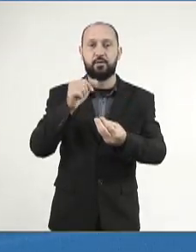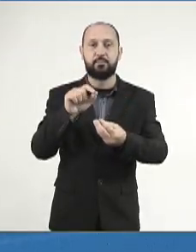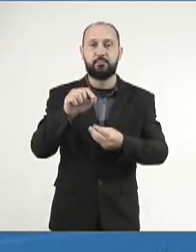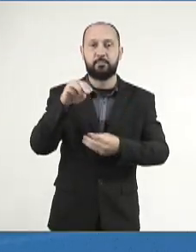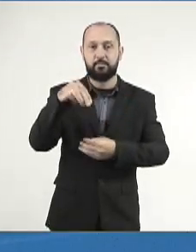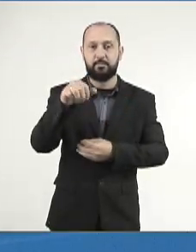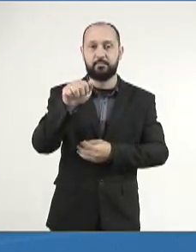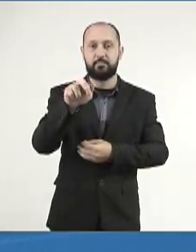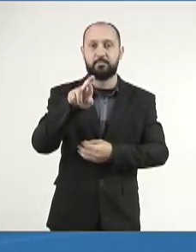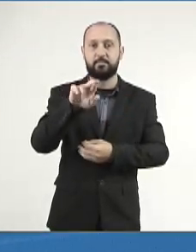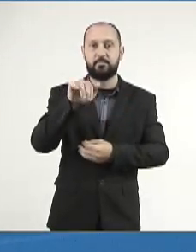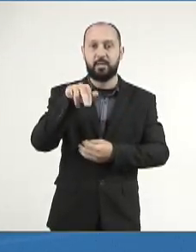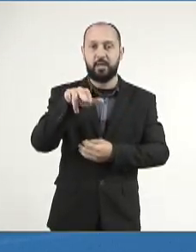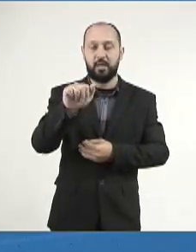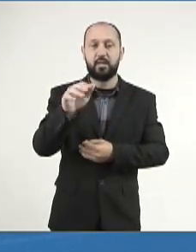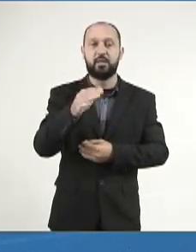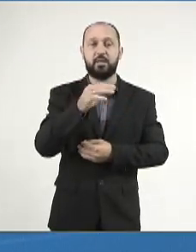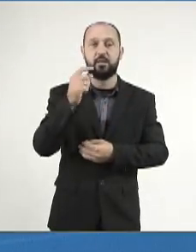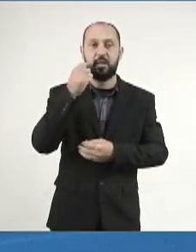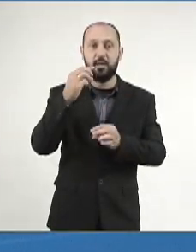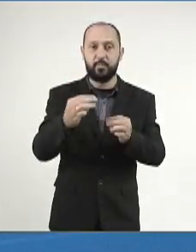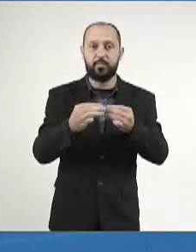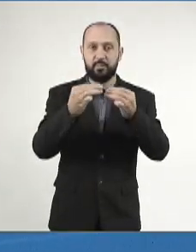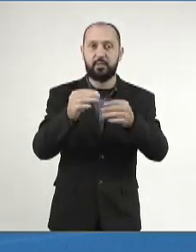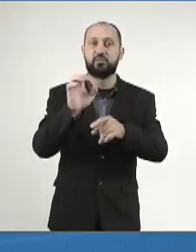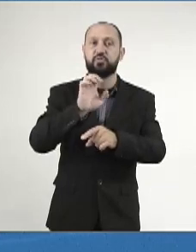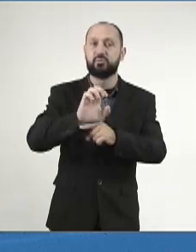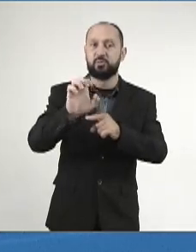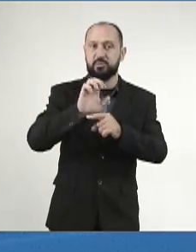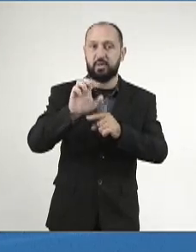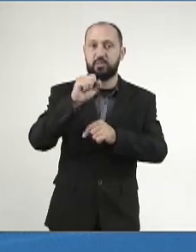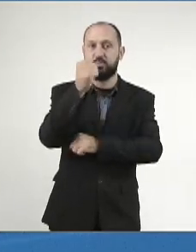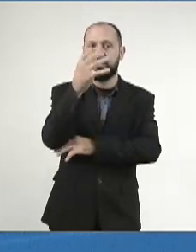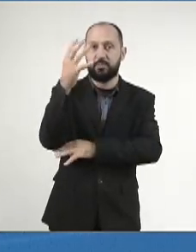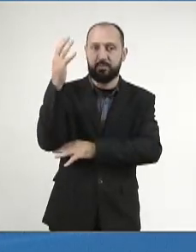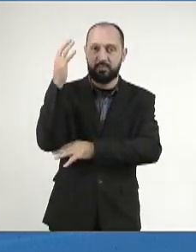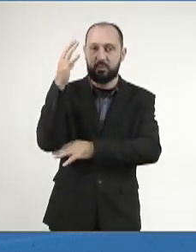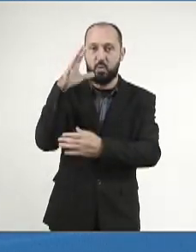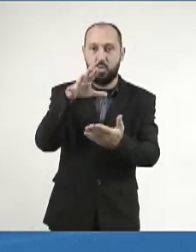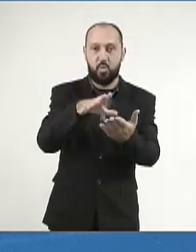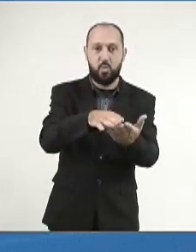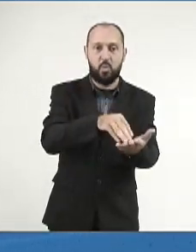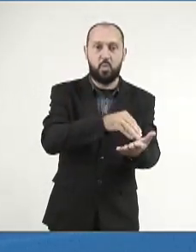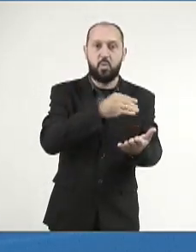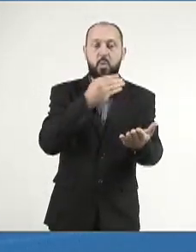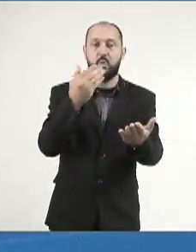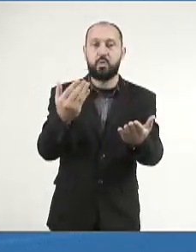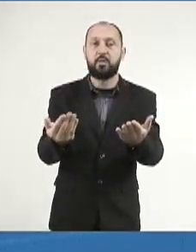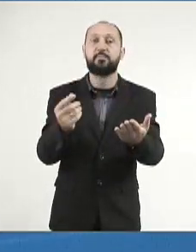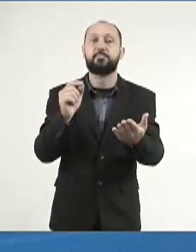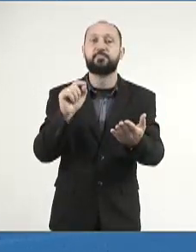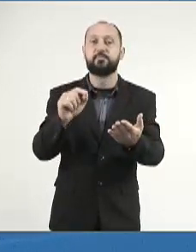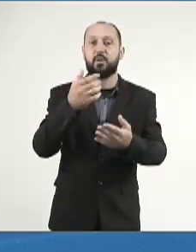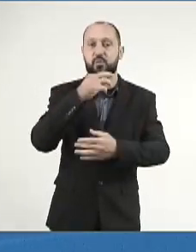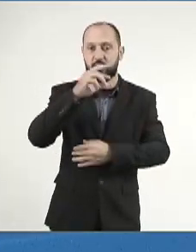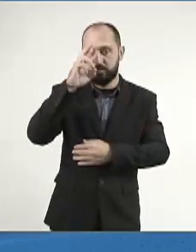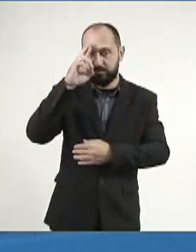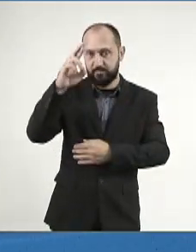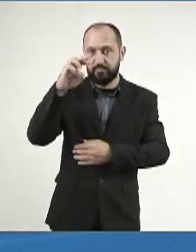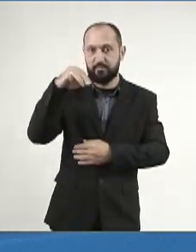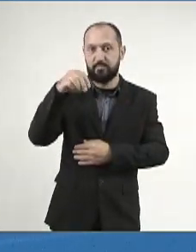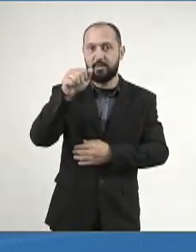Marina Silva, ministra de Estado do Meio Ambiente, com cópia ao ilustríssimo senhor